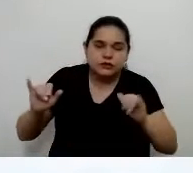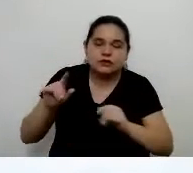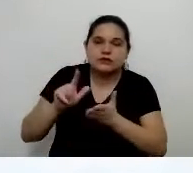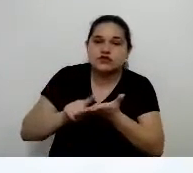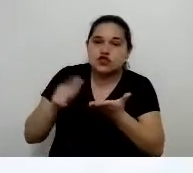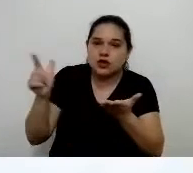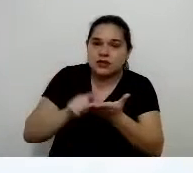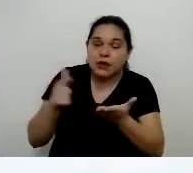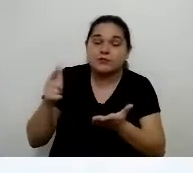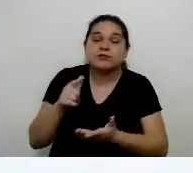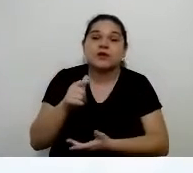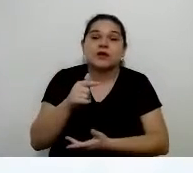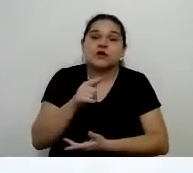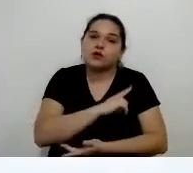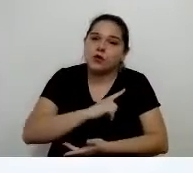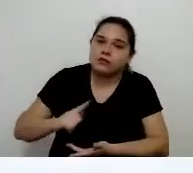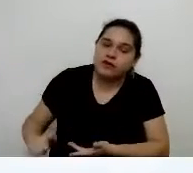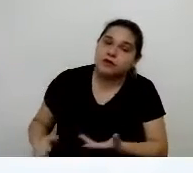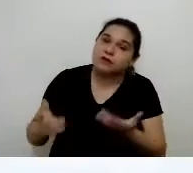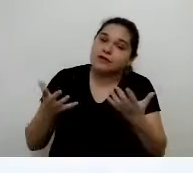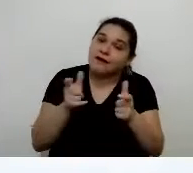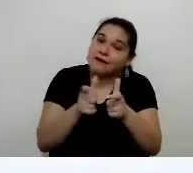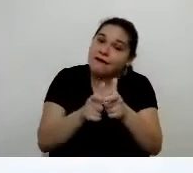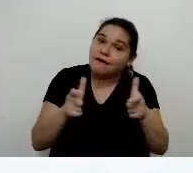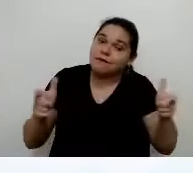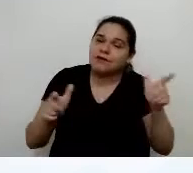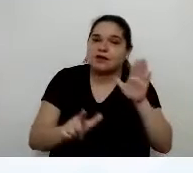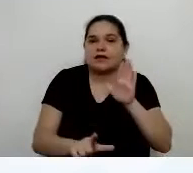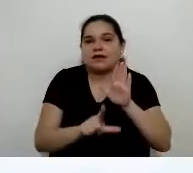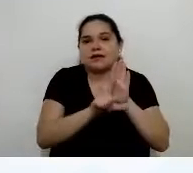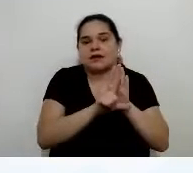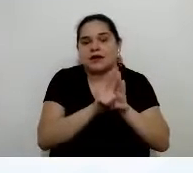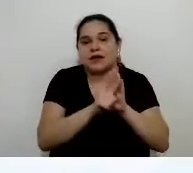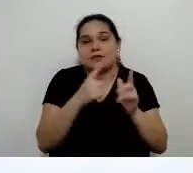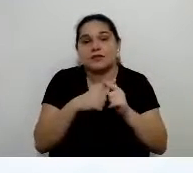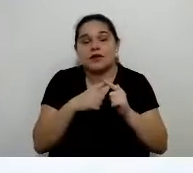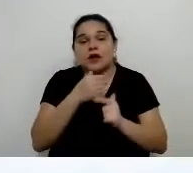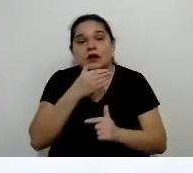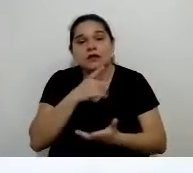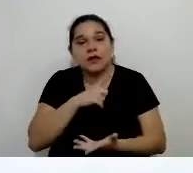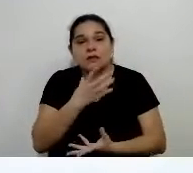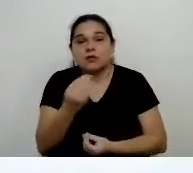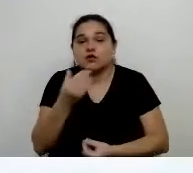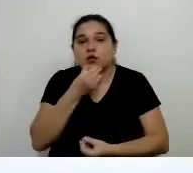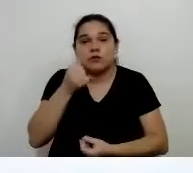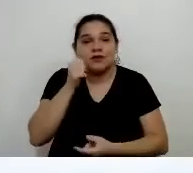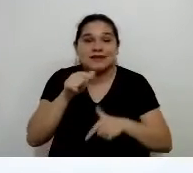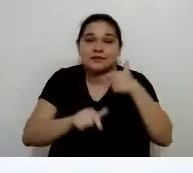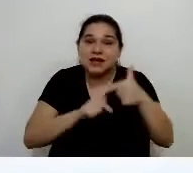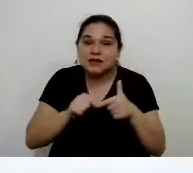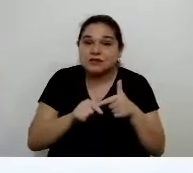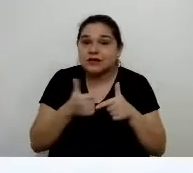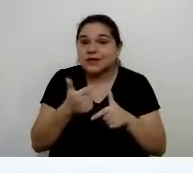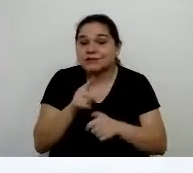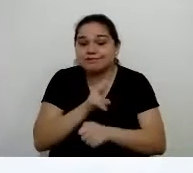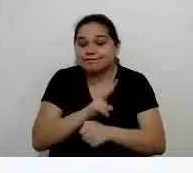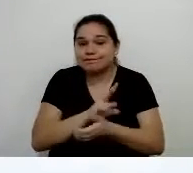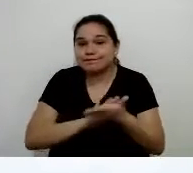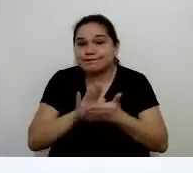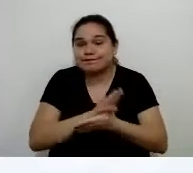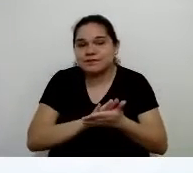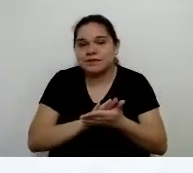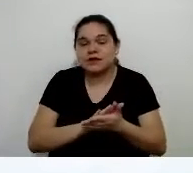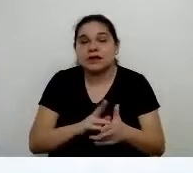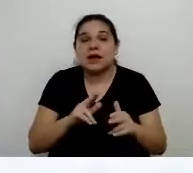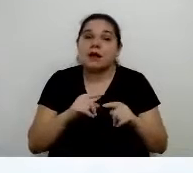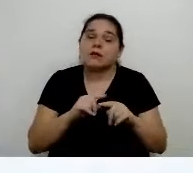está estudando ampliar essa lei para que esses trabalhadores possam estar amparados. E como eles estão desamparados, algumas empresas